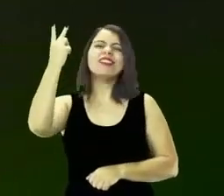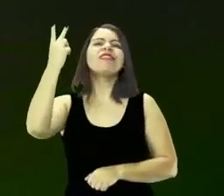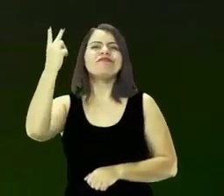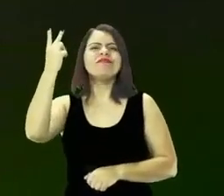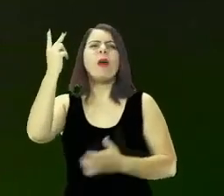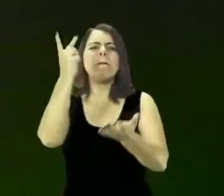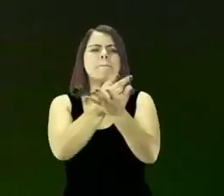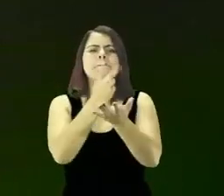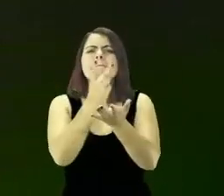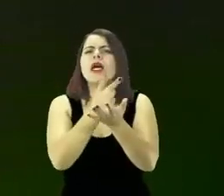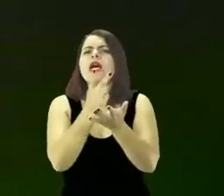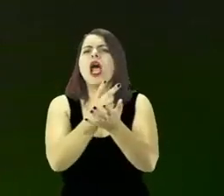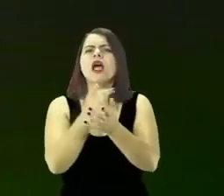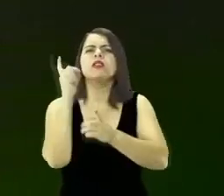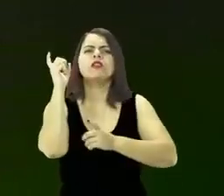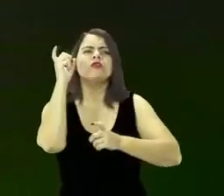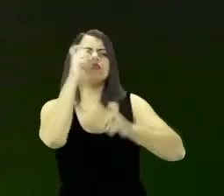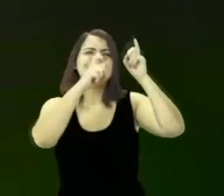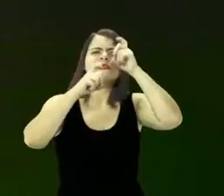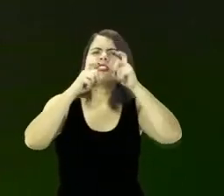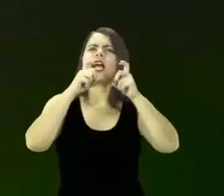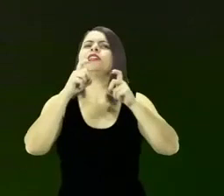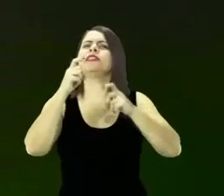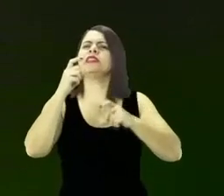problemas que tem se repetido na sua vida.